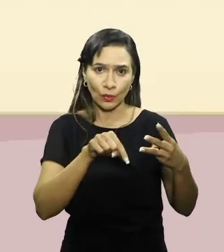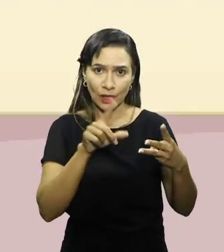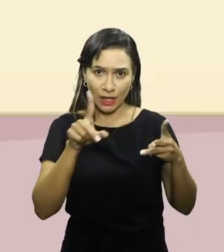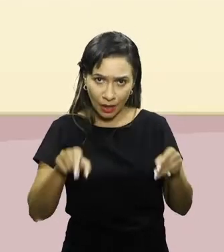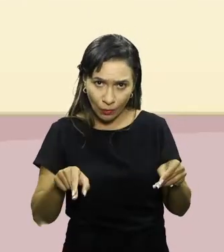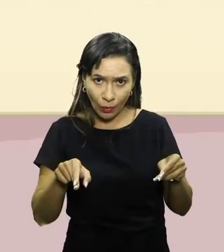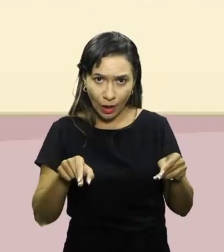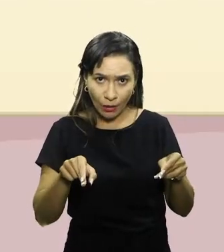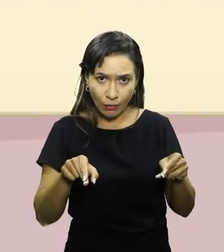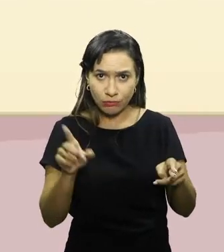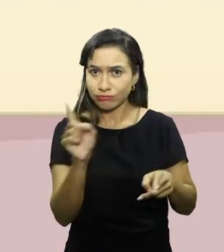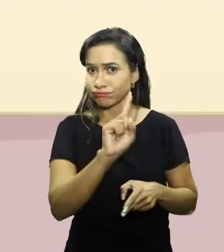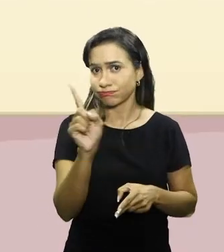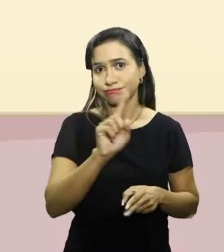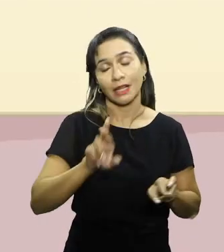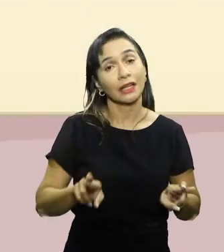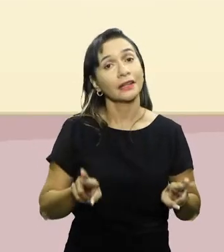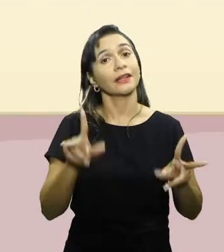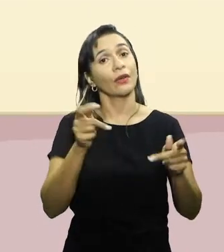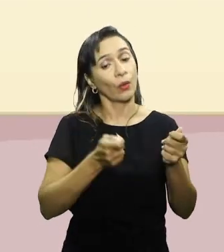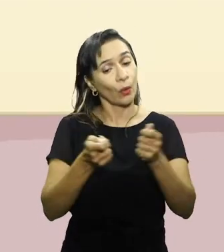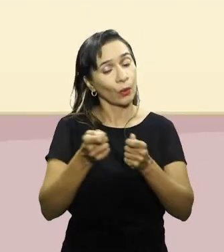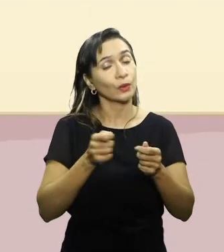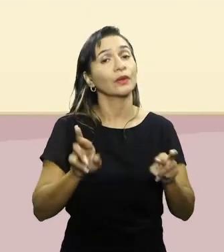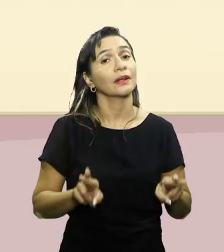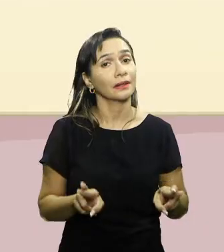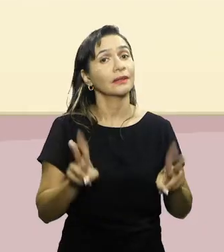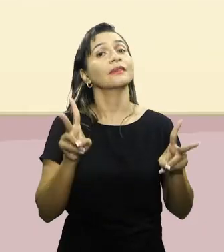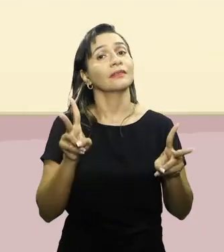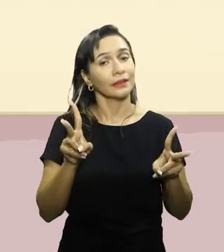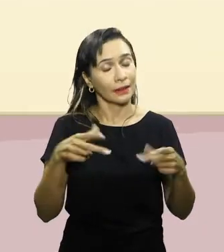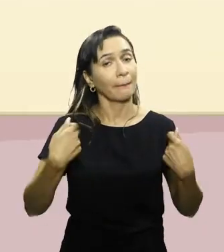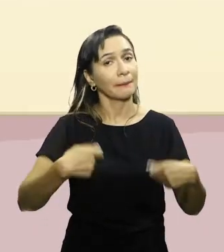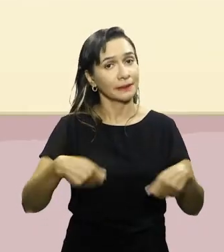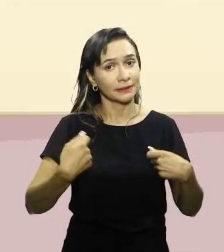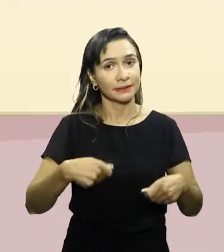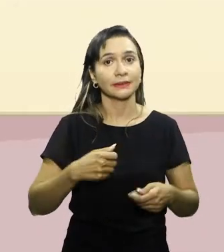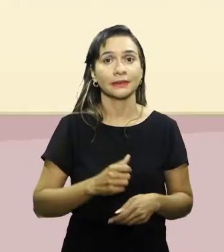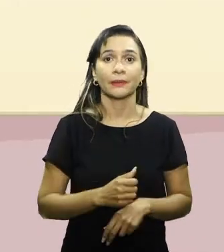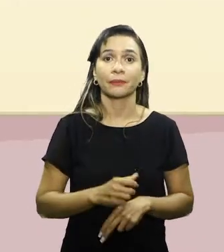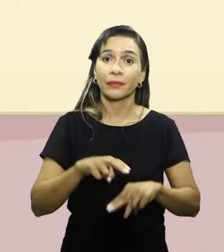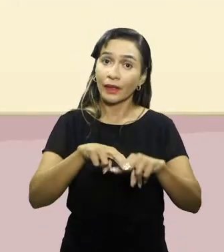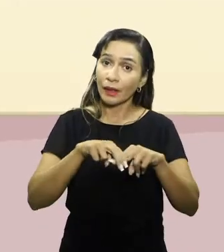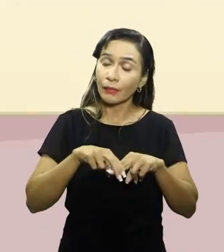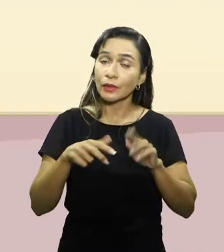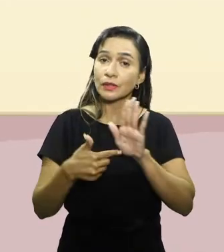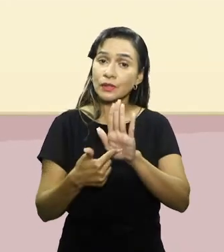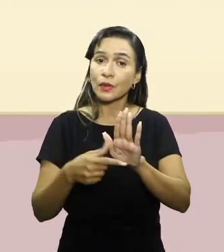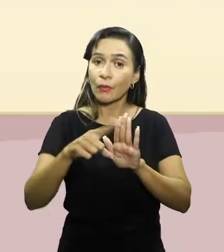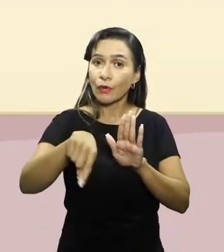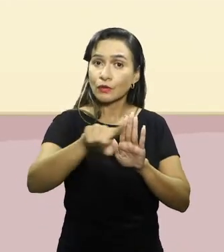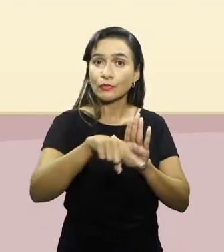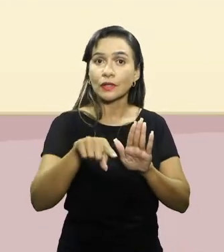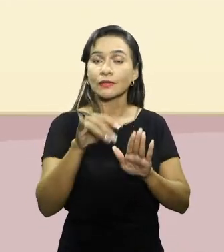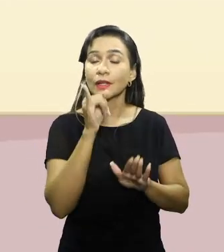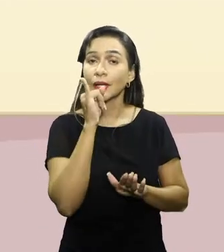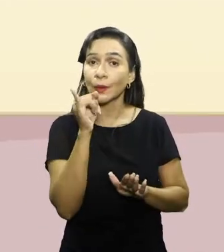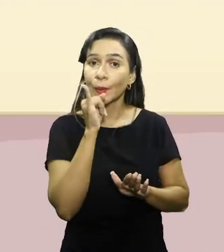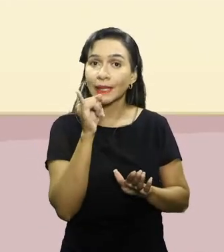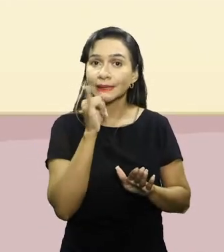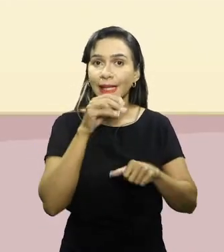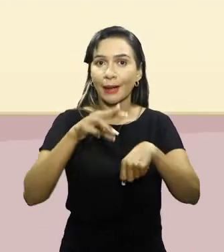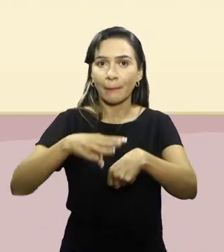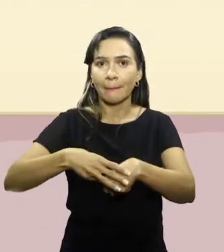diferente. Esse controle, esse perfil diferente de público tem que ser diferente. É aí que eu trago para vocês um exemplo de equações